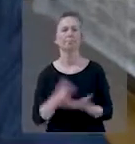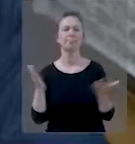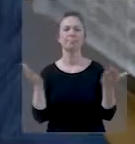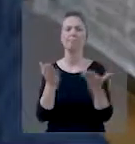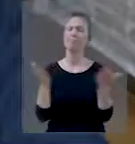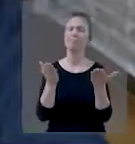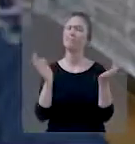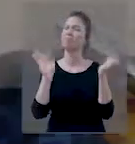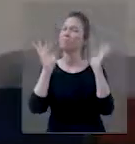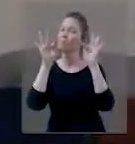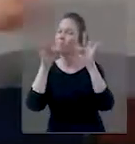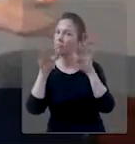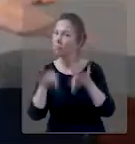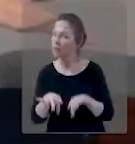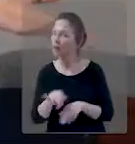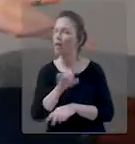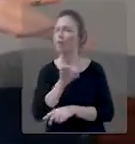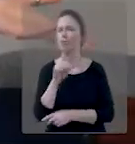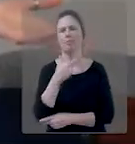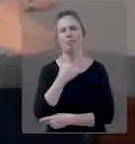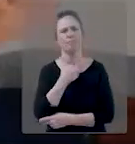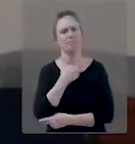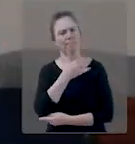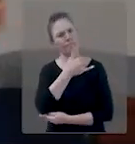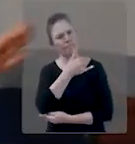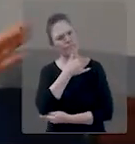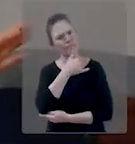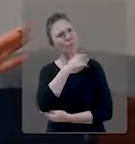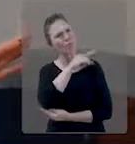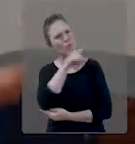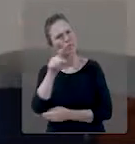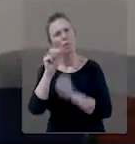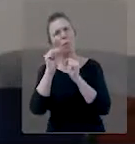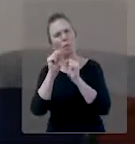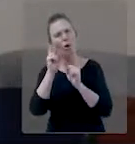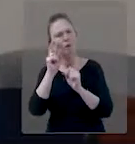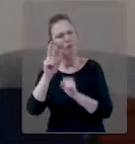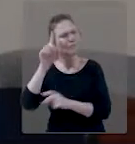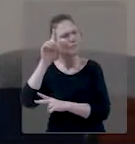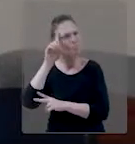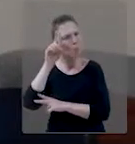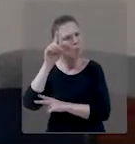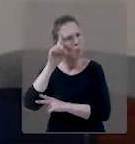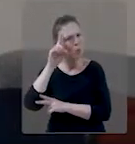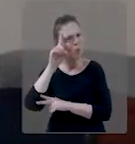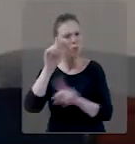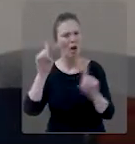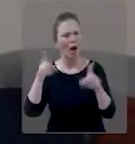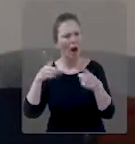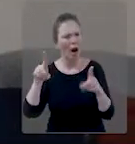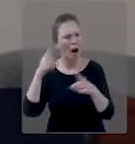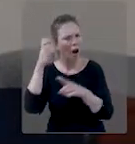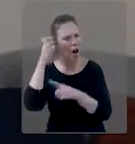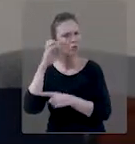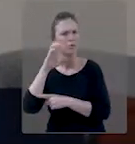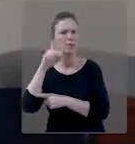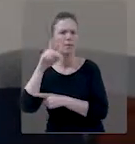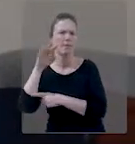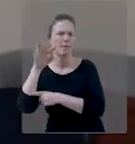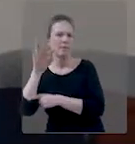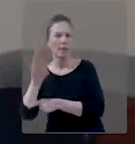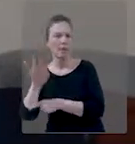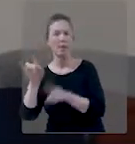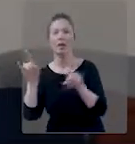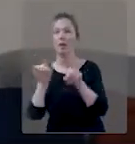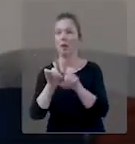Ebenezer e o CPT na TV chegou ao fim mas não fique triste não você é convidado a acompanhar a nossa programação 24 horas por dia